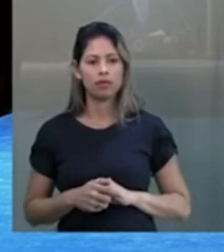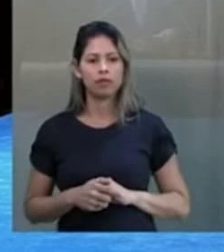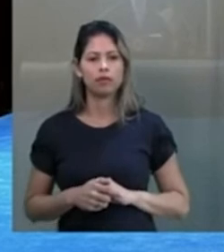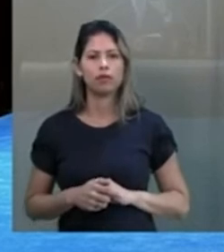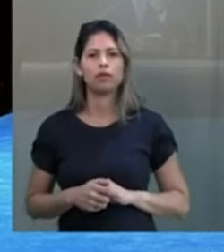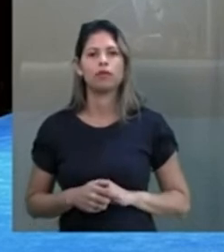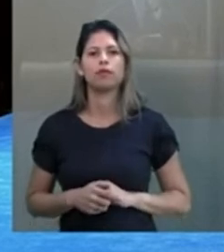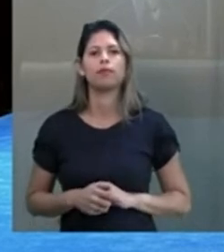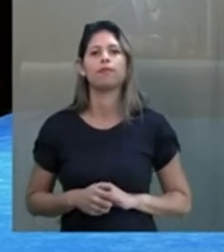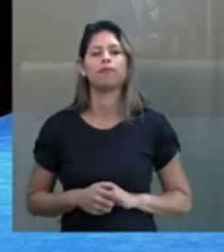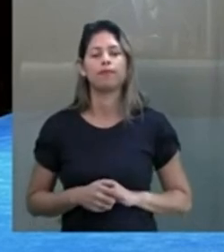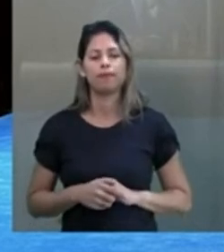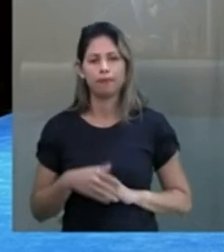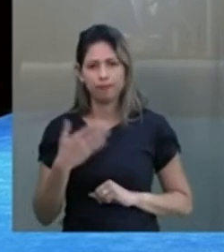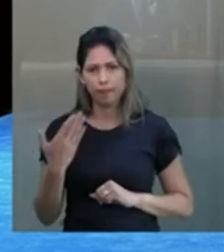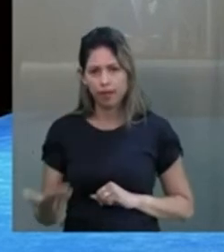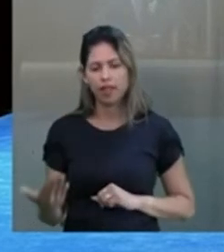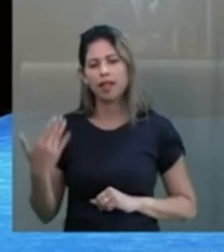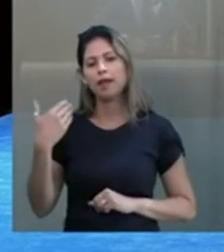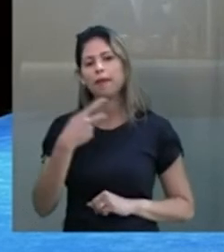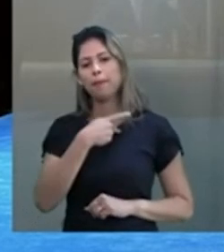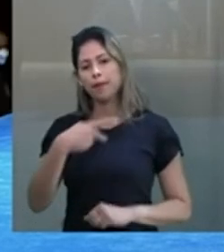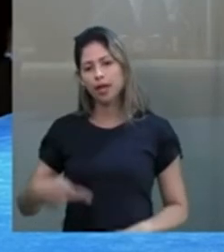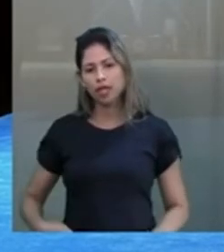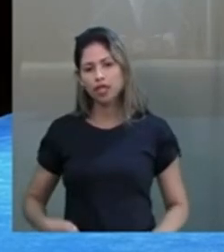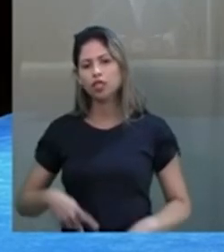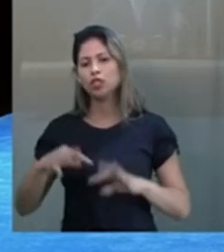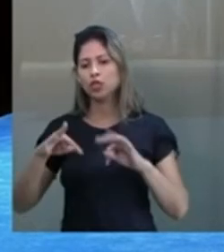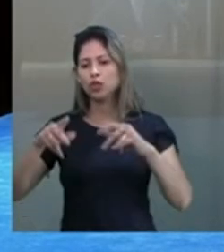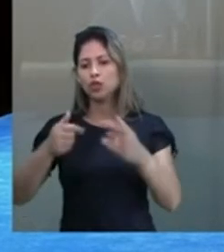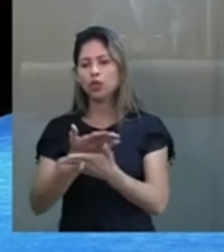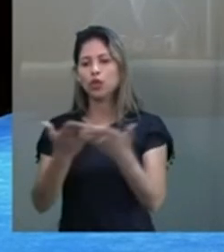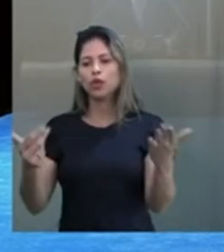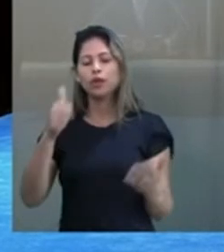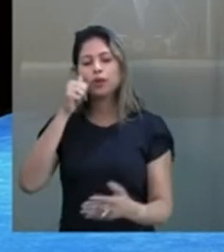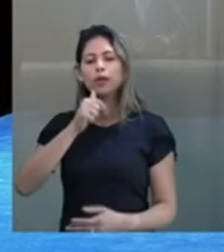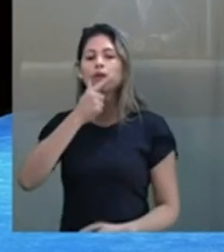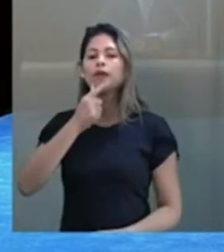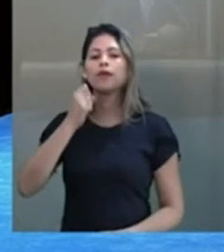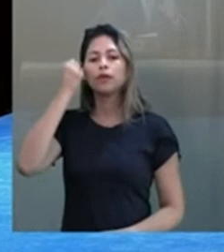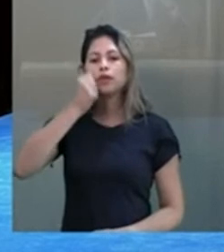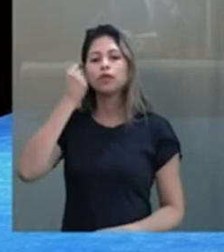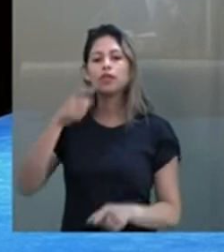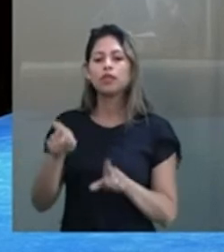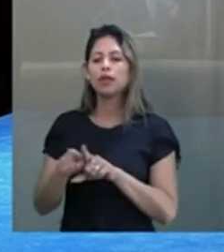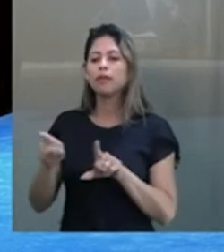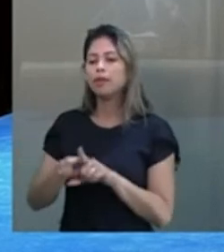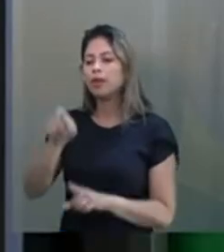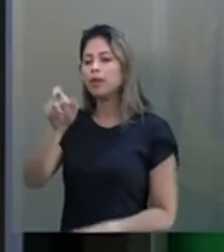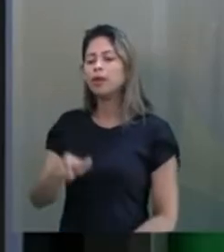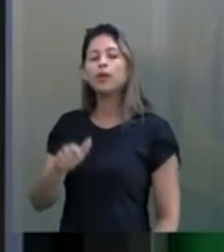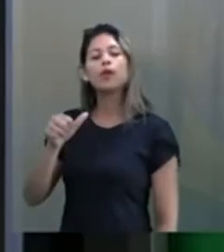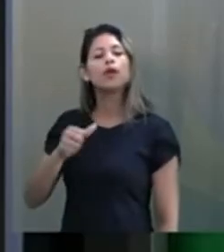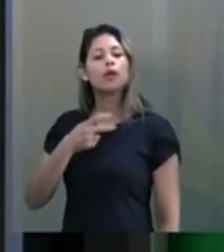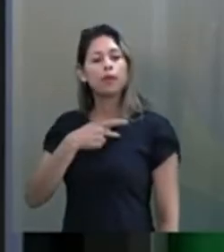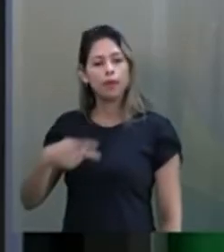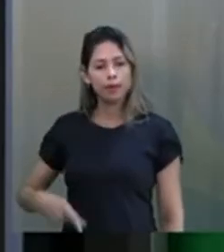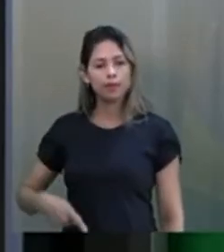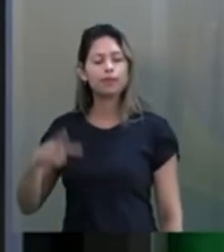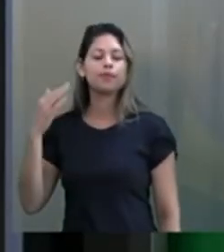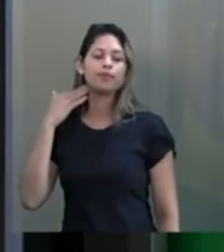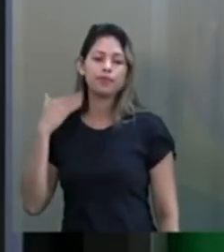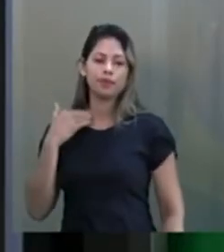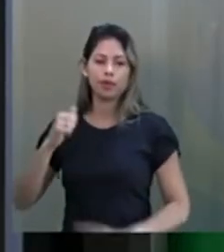Sr. Presidente, deputado Marcelo Van Raten, Sra. Senadora, Sr. Presidente do Banco Central, cumprimento todos aqui presentes, os deputados